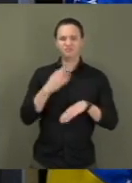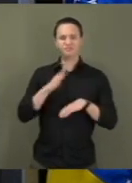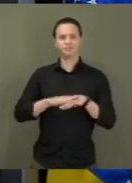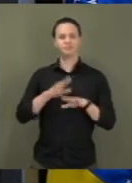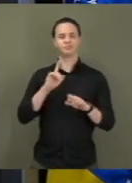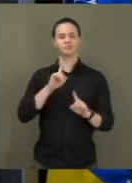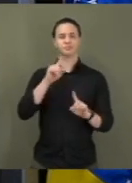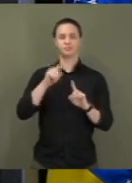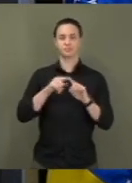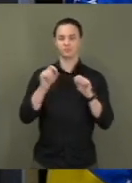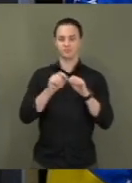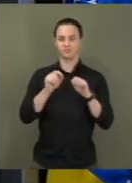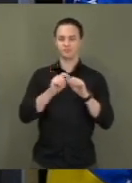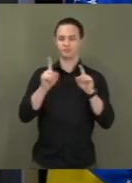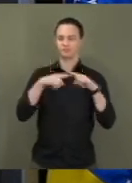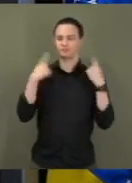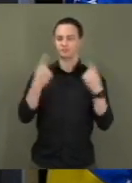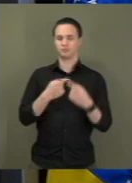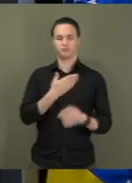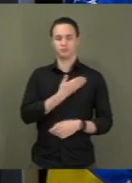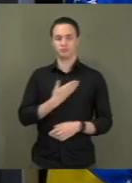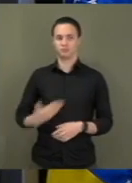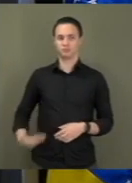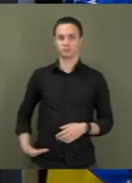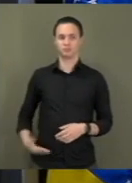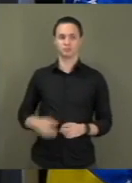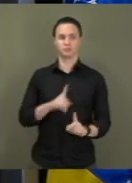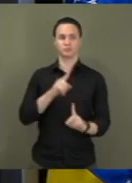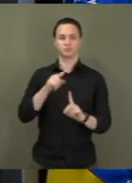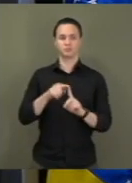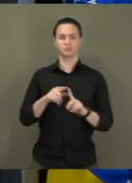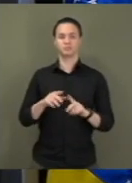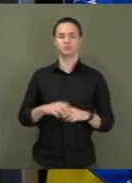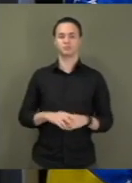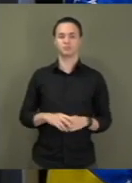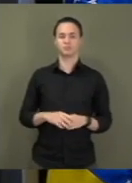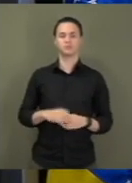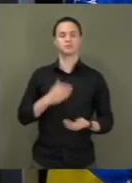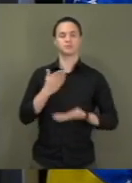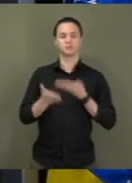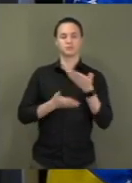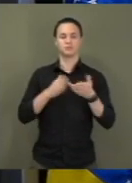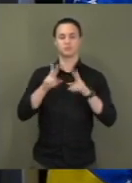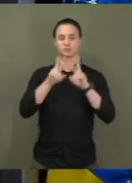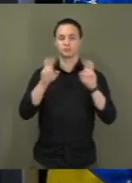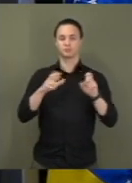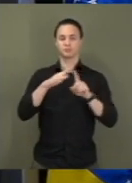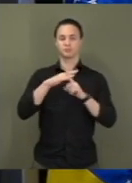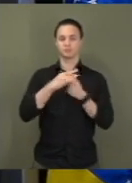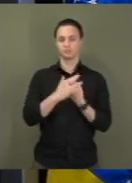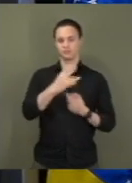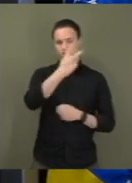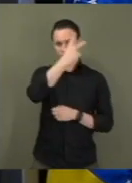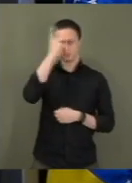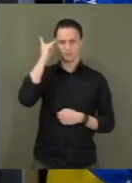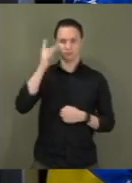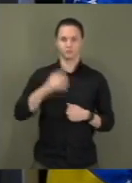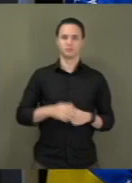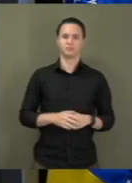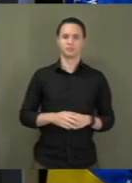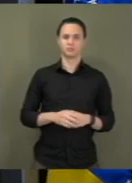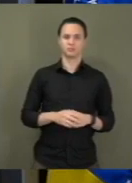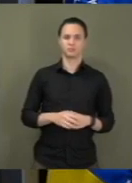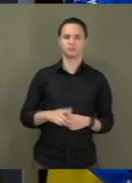a realização de uma audiência pública com o objetivo de tratar da situação de pessoas que